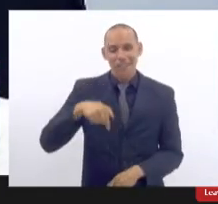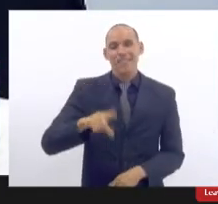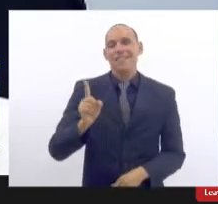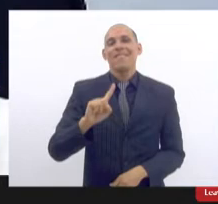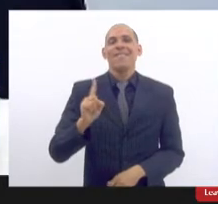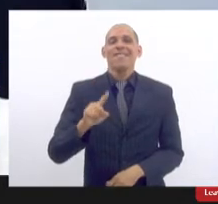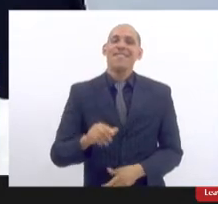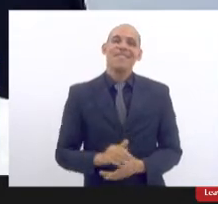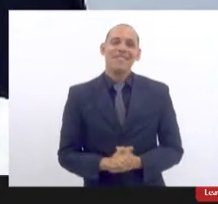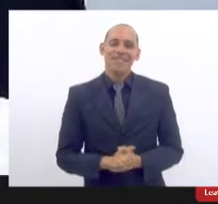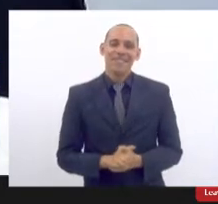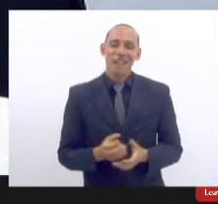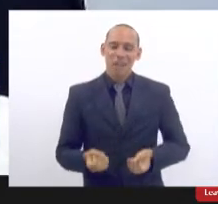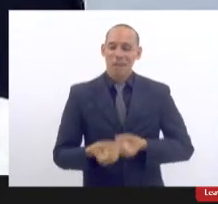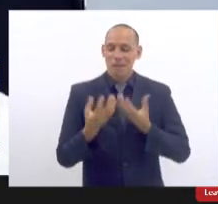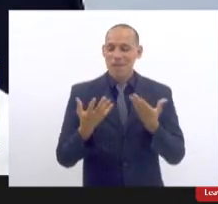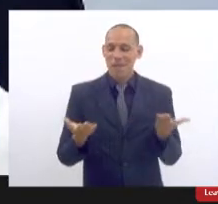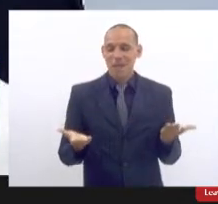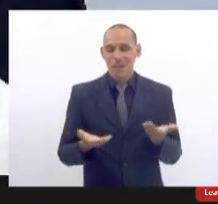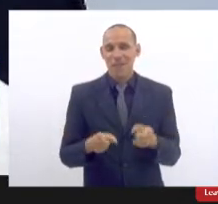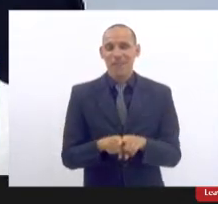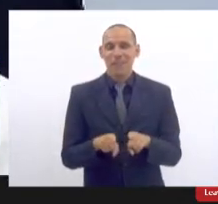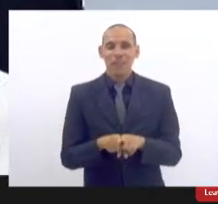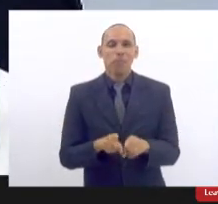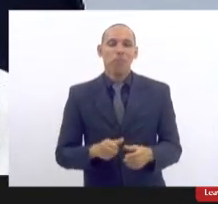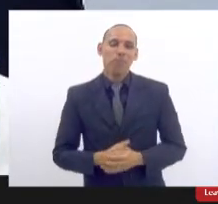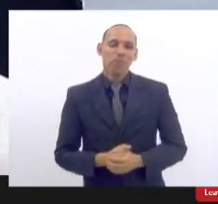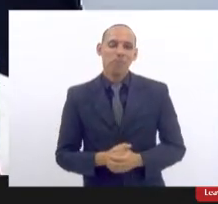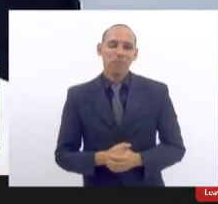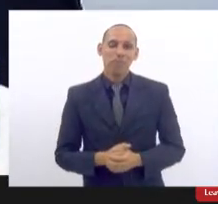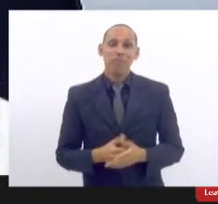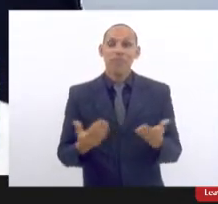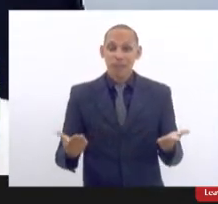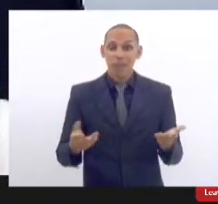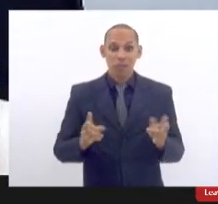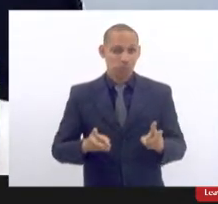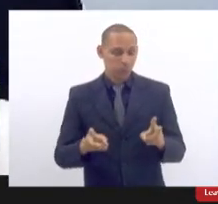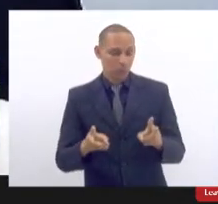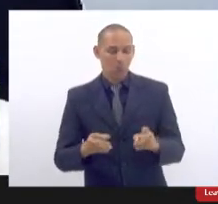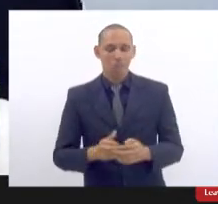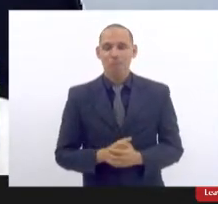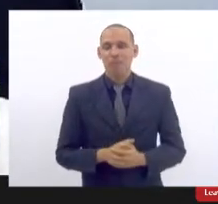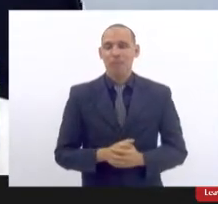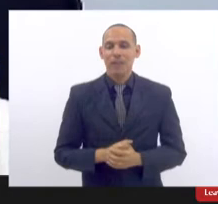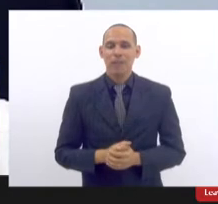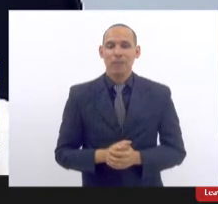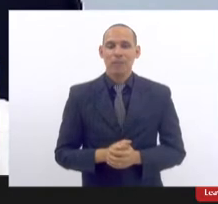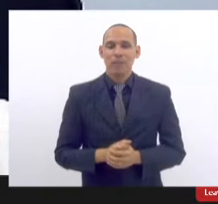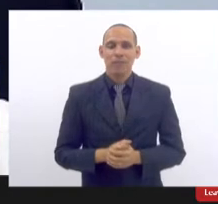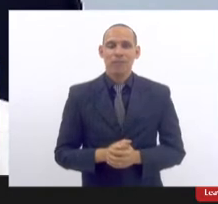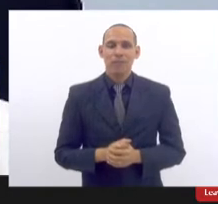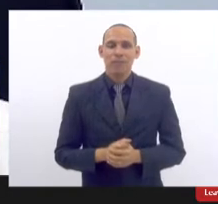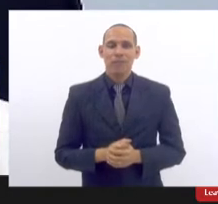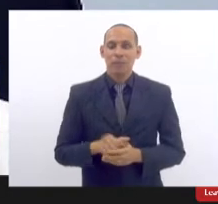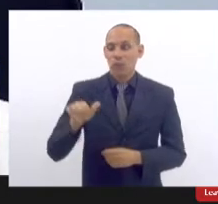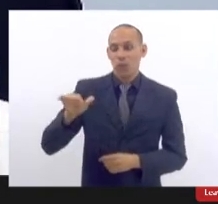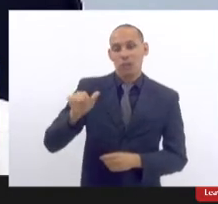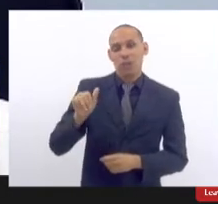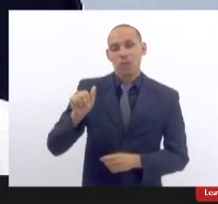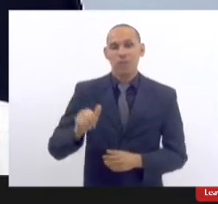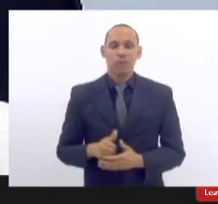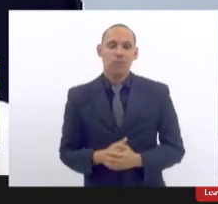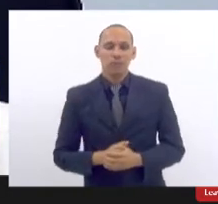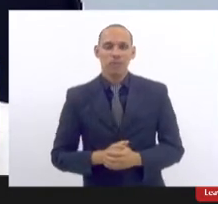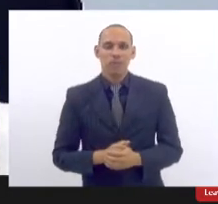que nos inspira hoje. Bom, então, para darmos sequência aqui, eu vou chamar